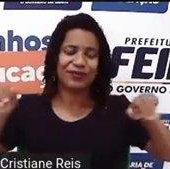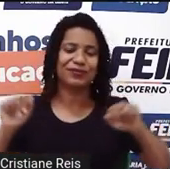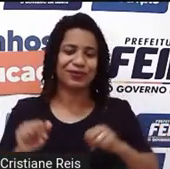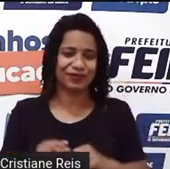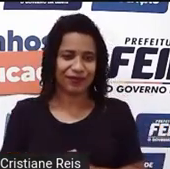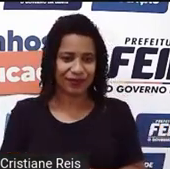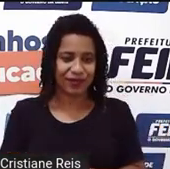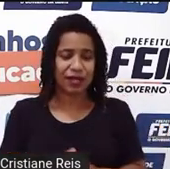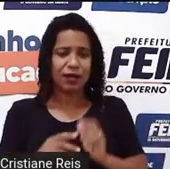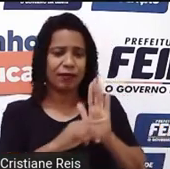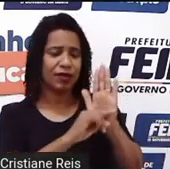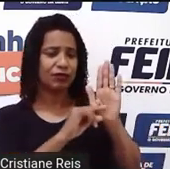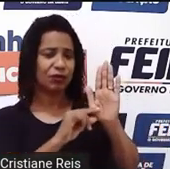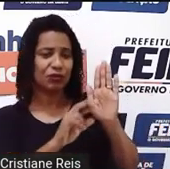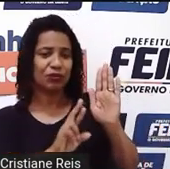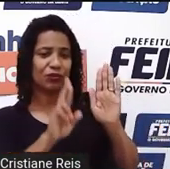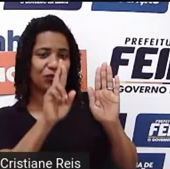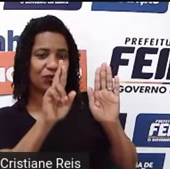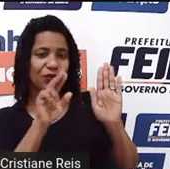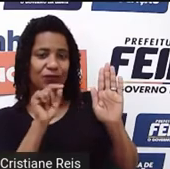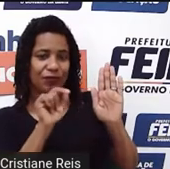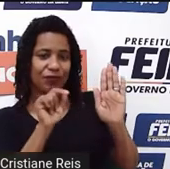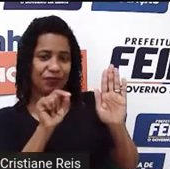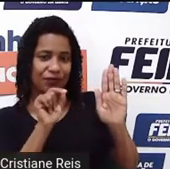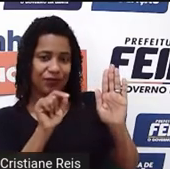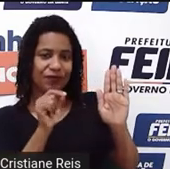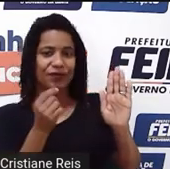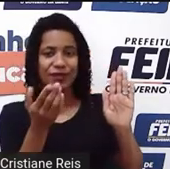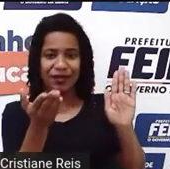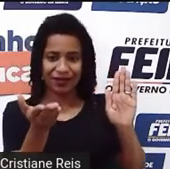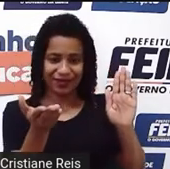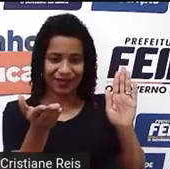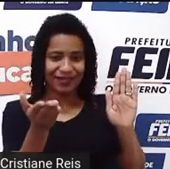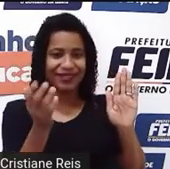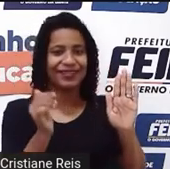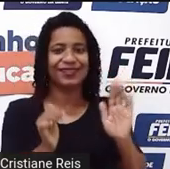que escreveu, então? Foi a Mallory Blackman.